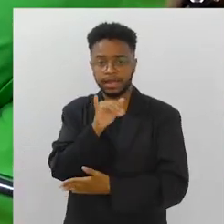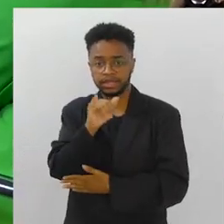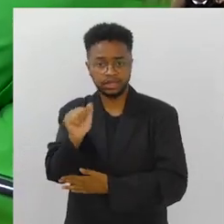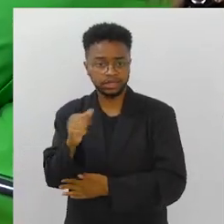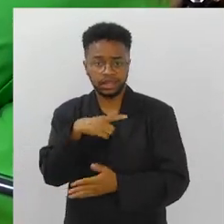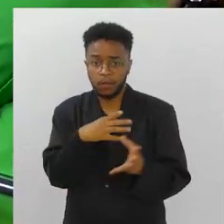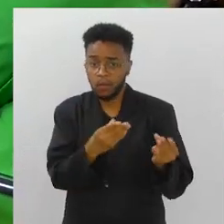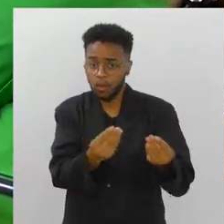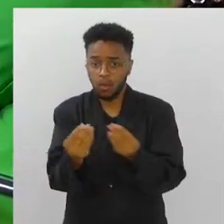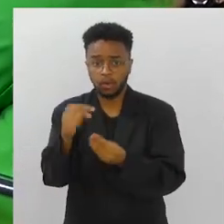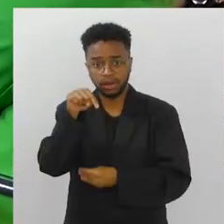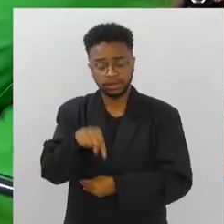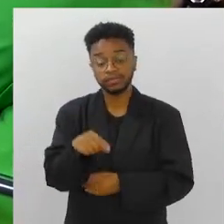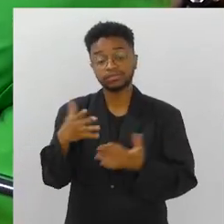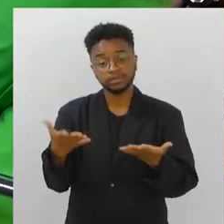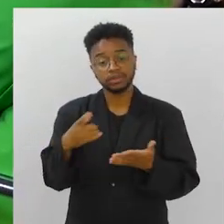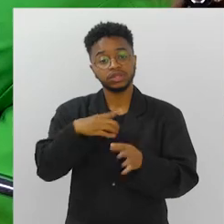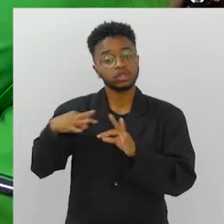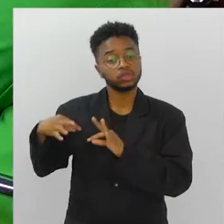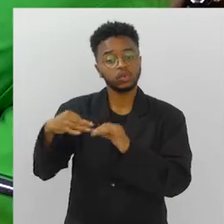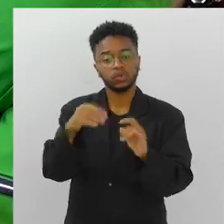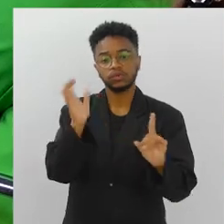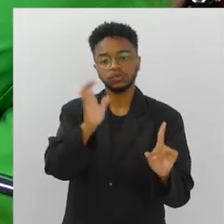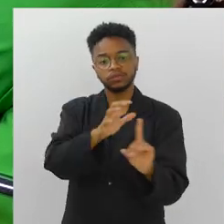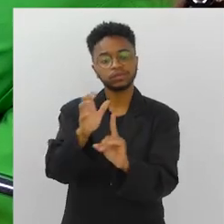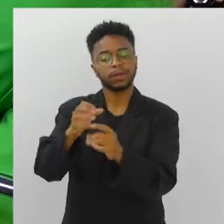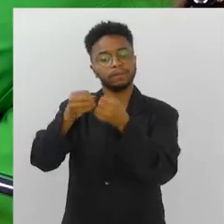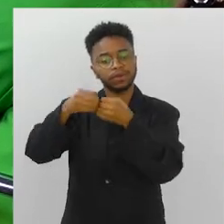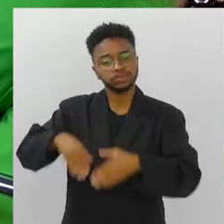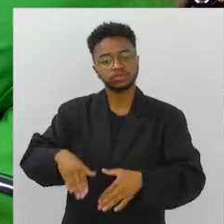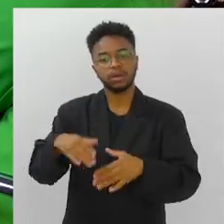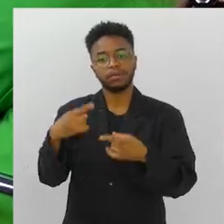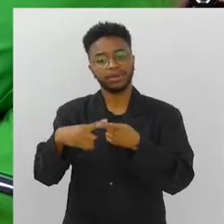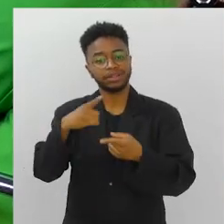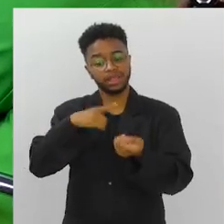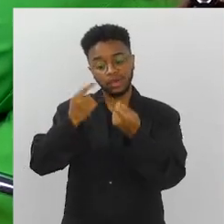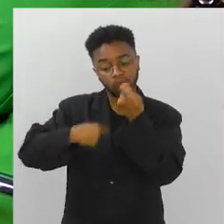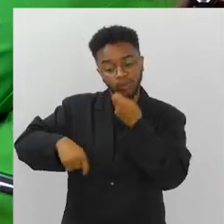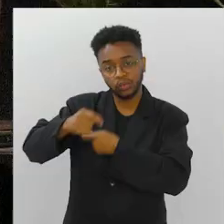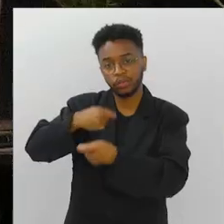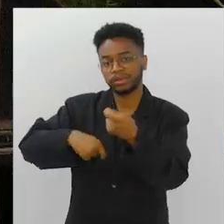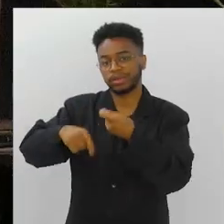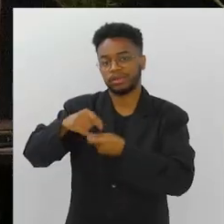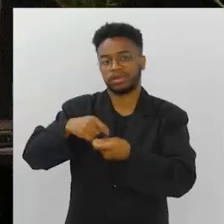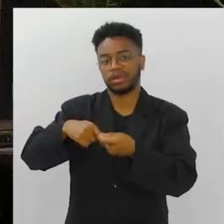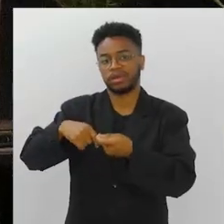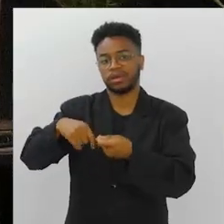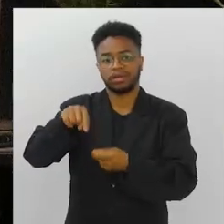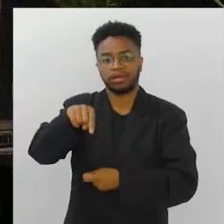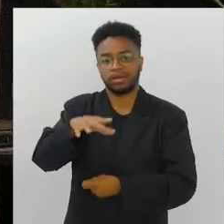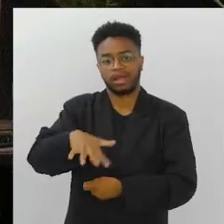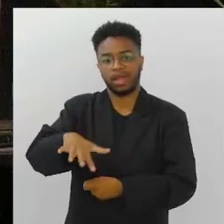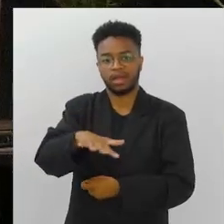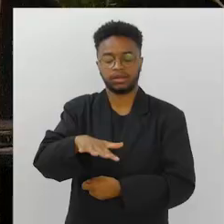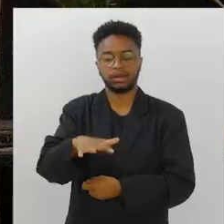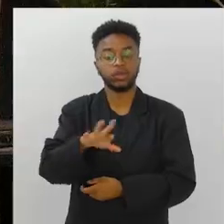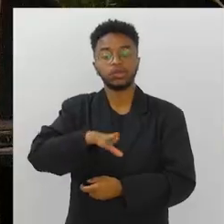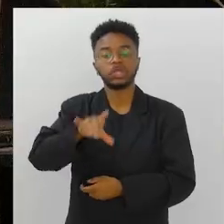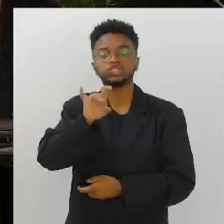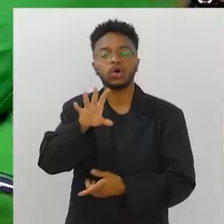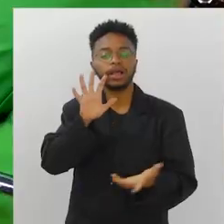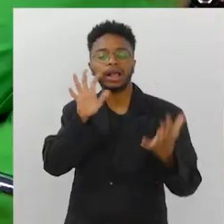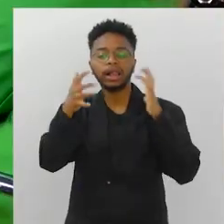de Sepitiba. E todas essas baías são afetadas e em torno dela existe economia. Então, gente não está falando